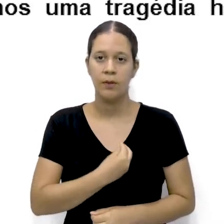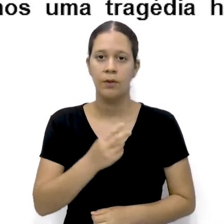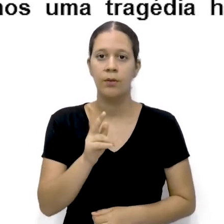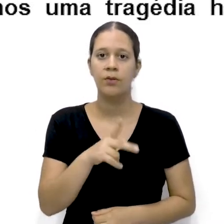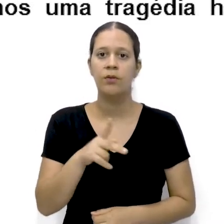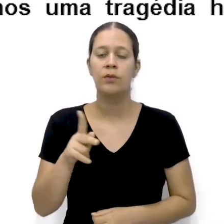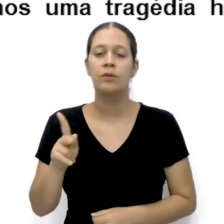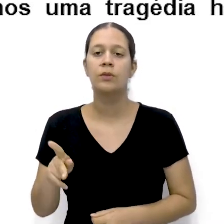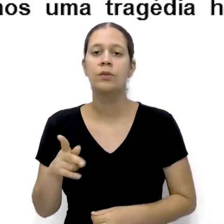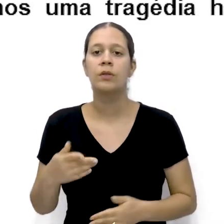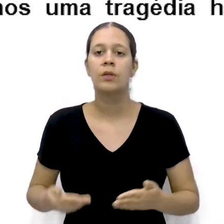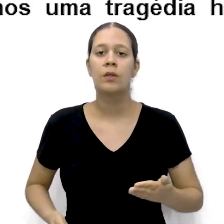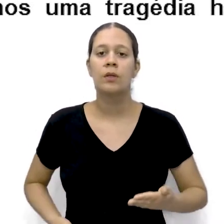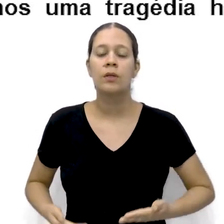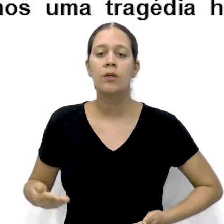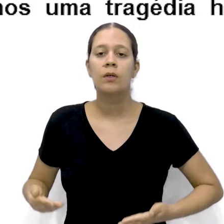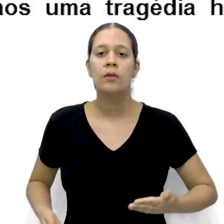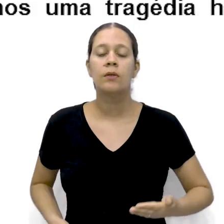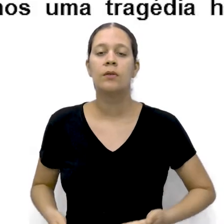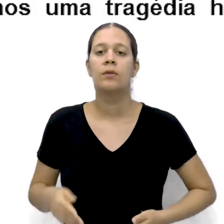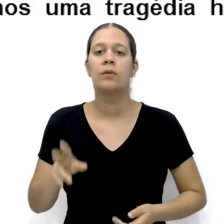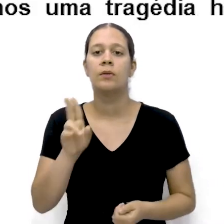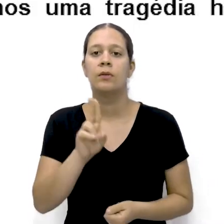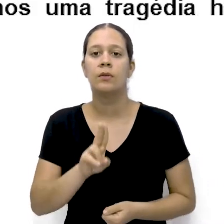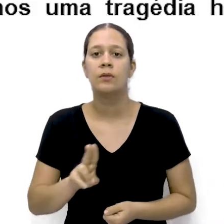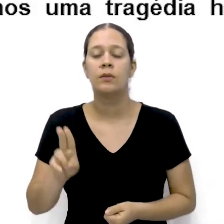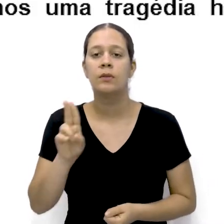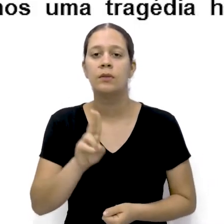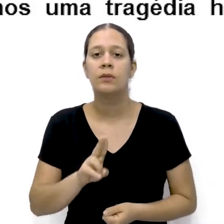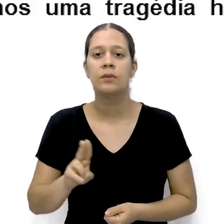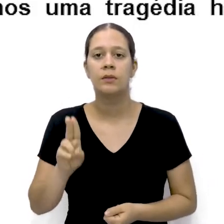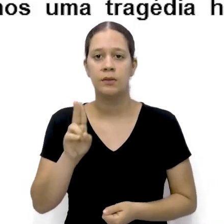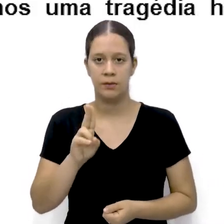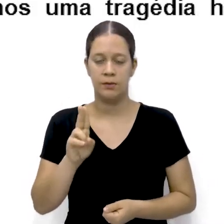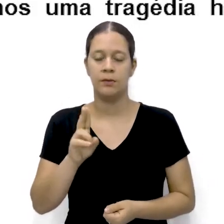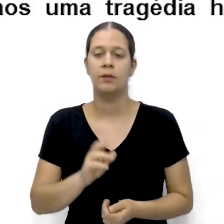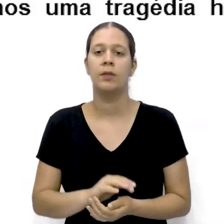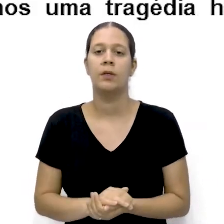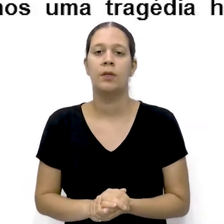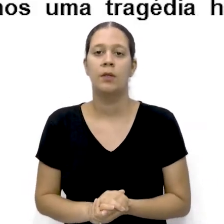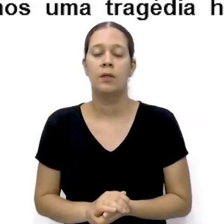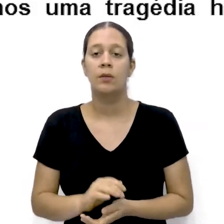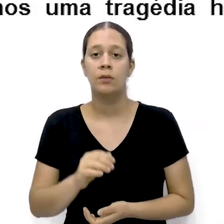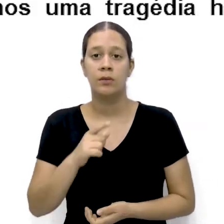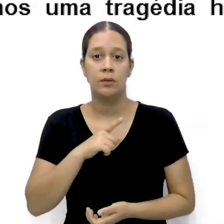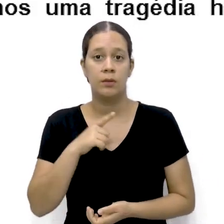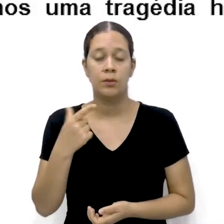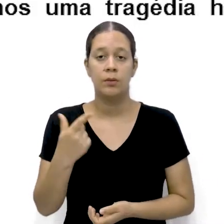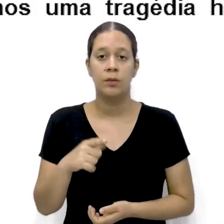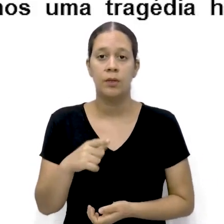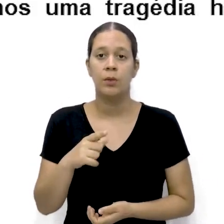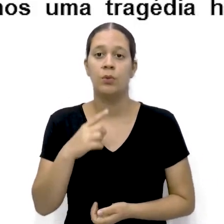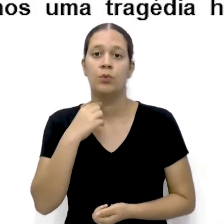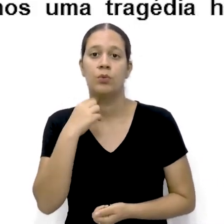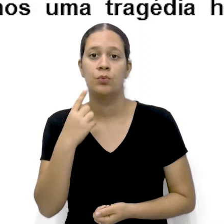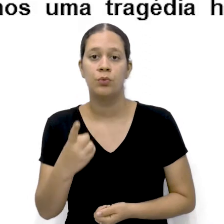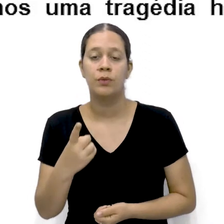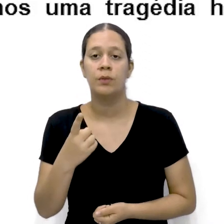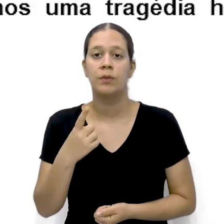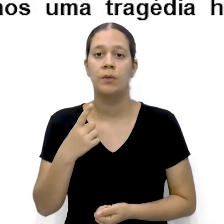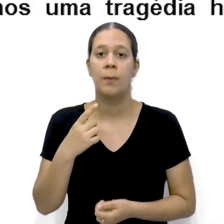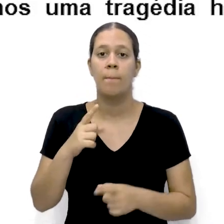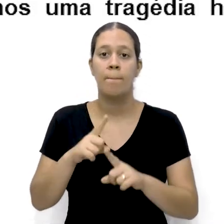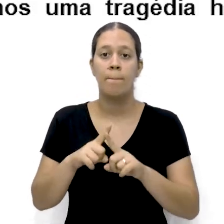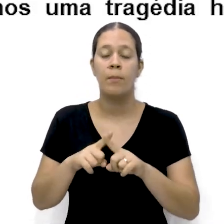funcionários? Utiliza uma argumentação Como uma posição Definitiva Não tenho dúvidas De que é mais seguro